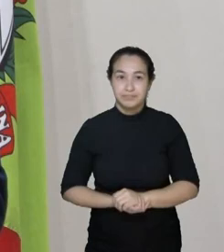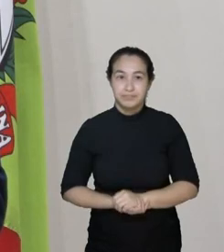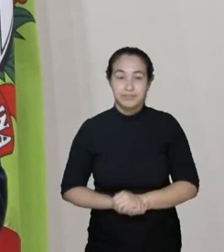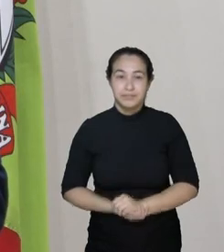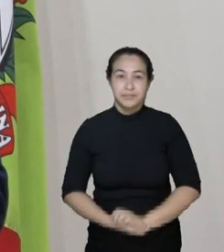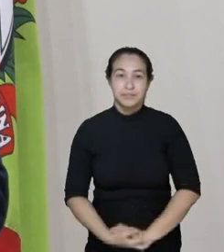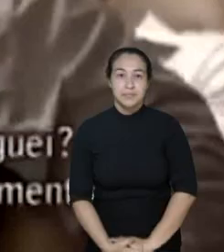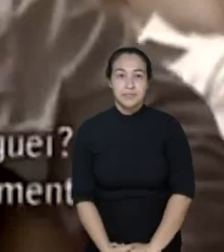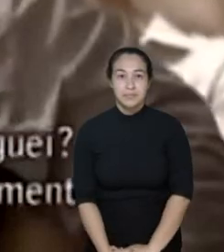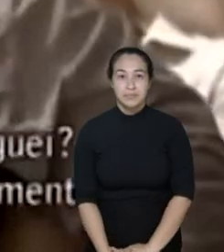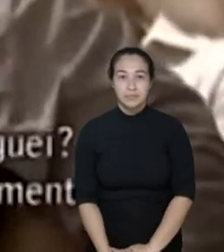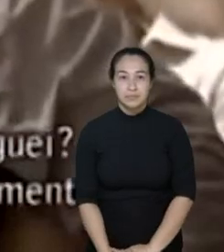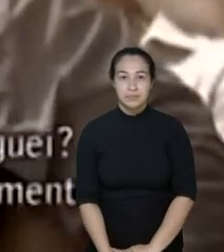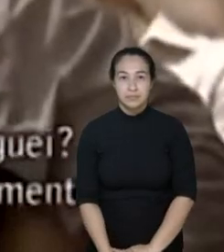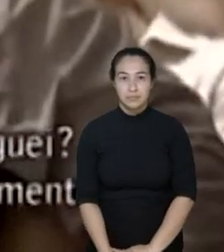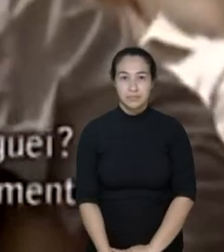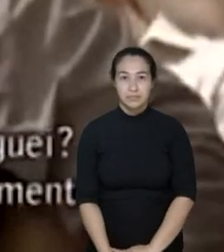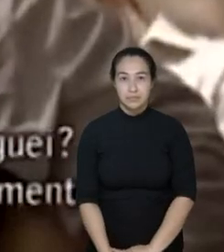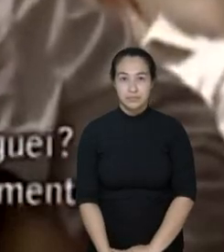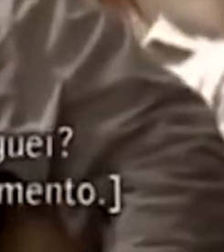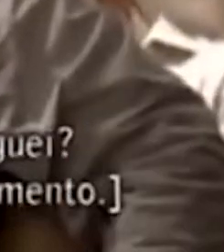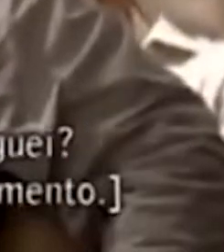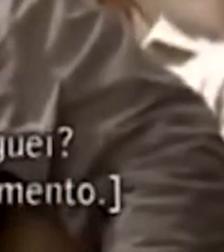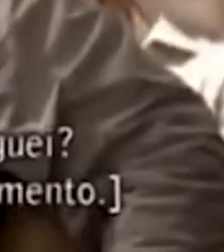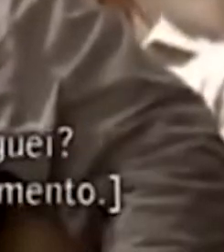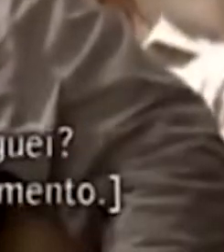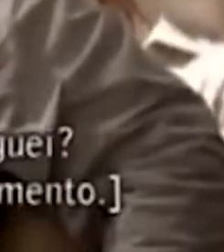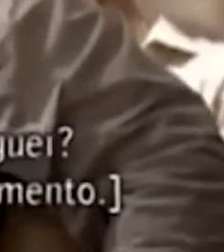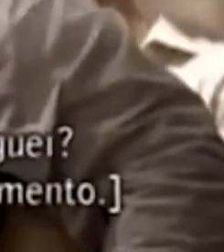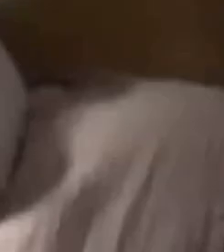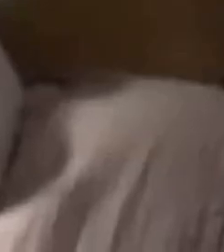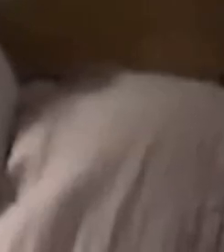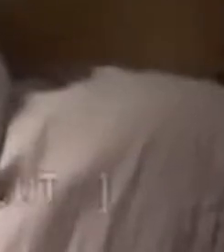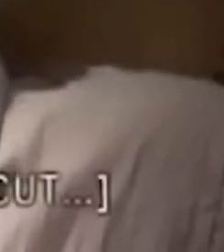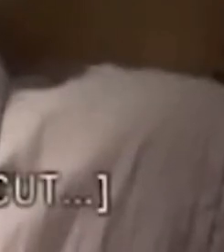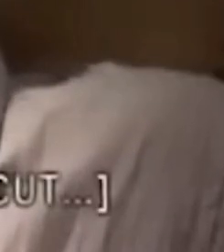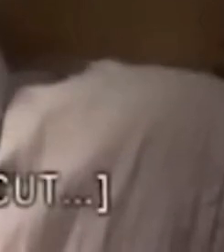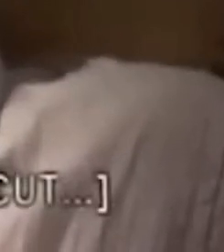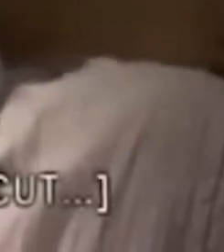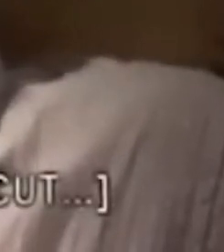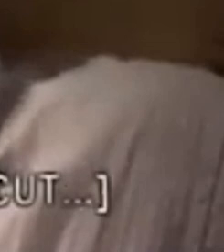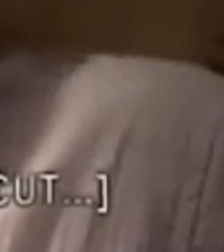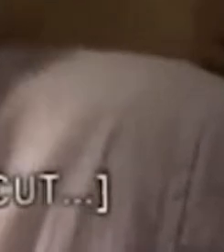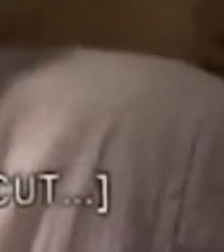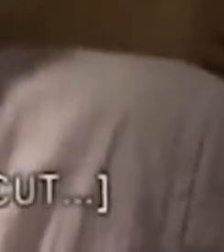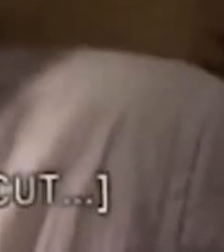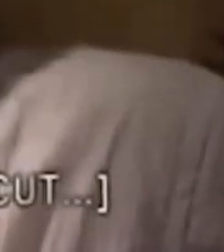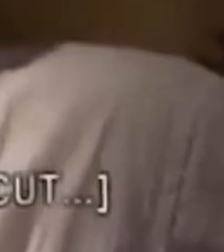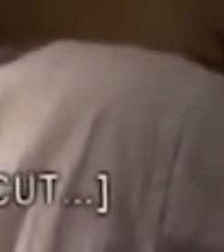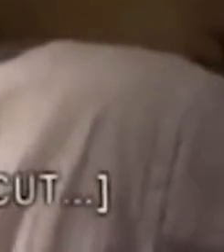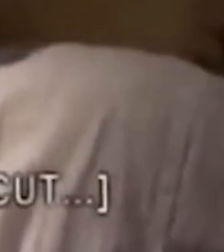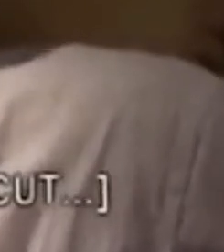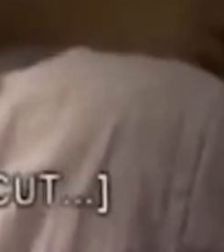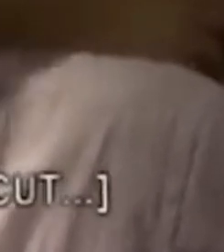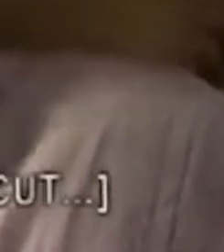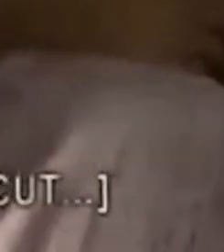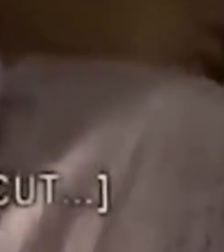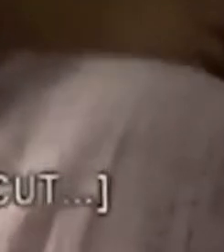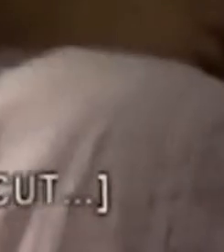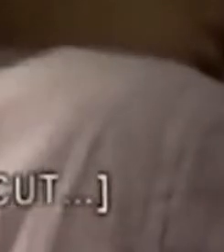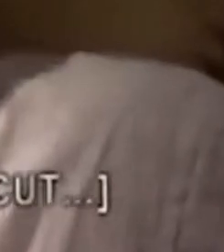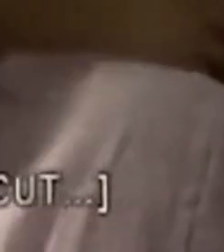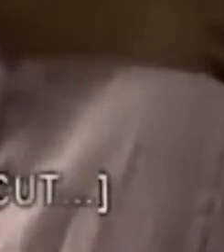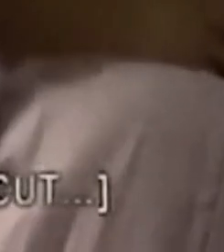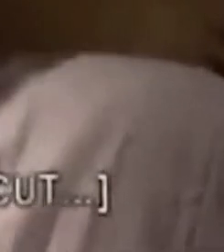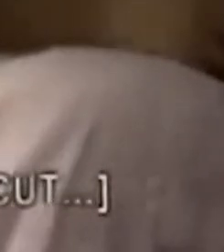Mas por que eu cheguei onde cheguei? Porque eu tenho por detrás de mim um movimento. Eu tenho por detrás de mim uma grande parte dos estudantes do